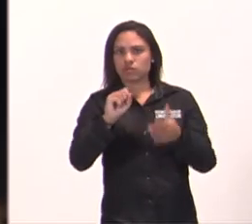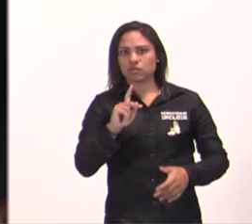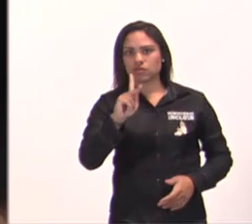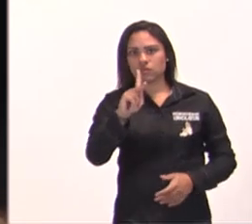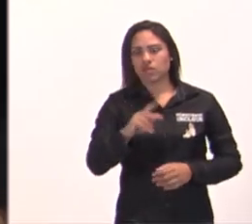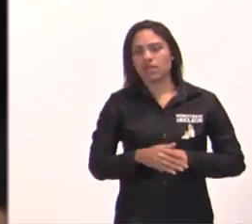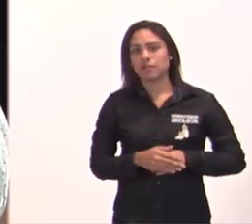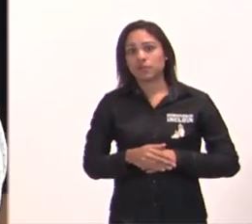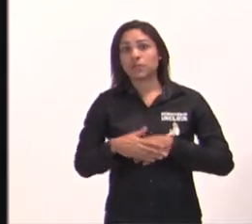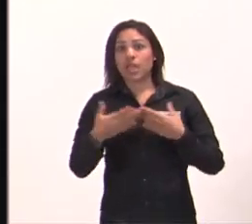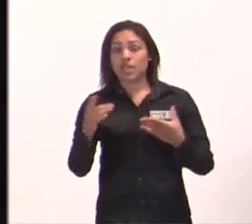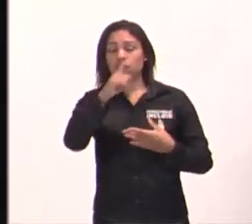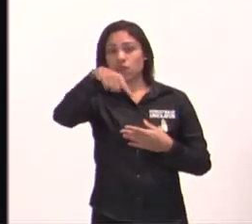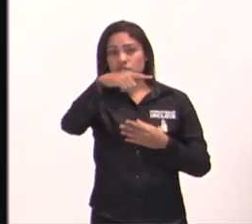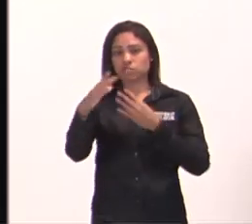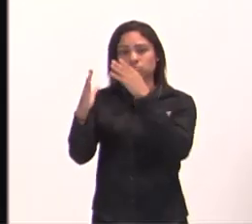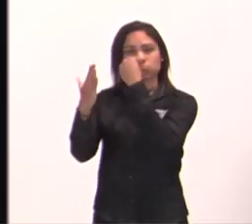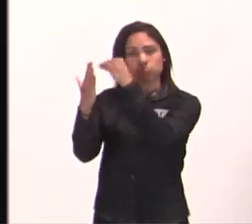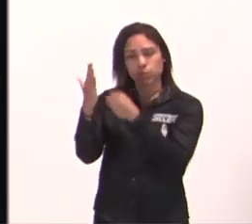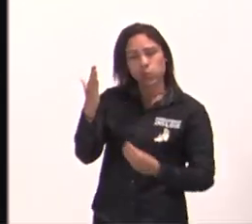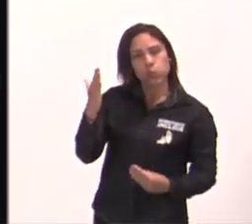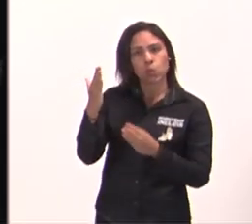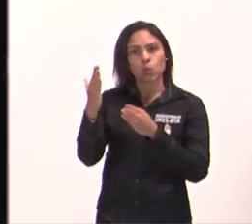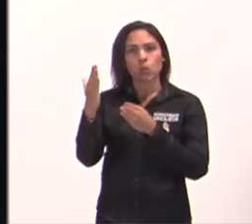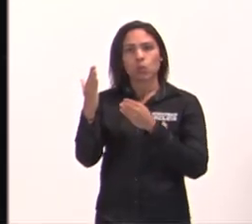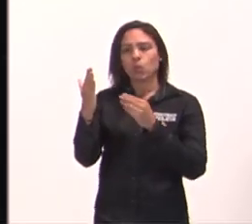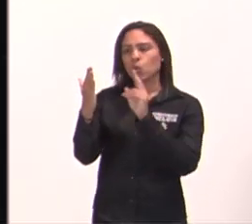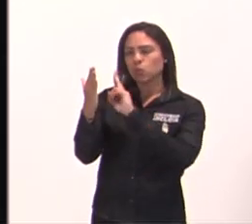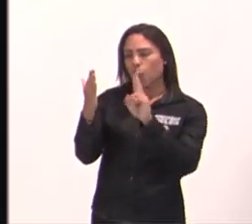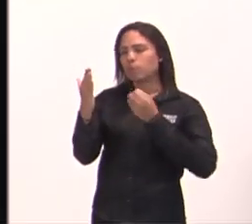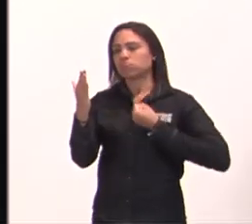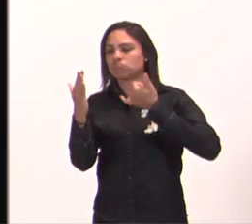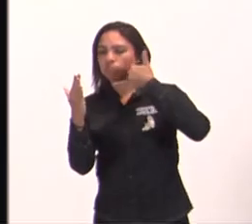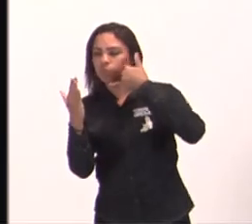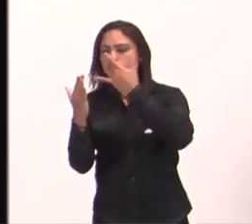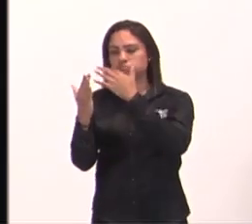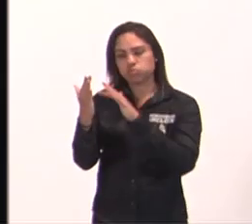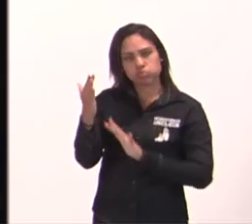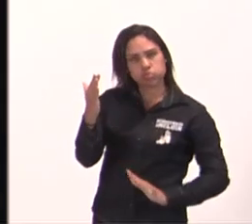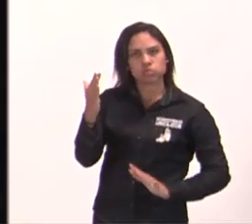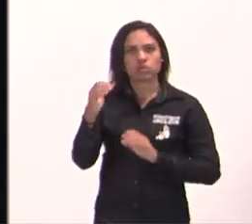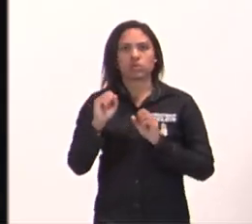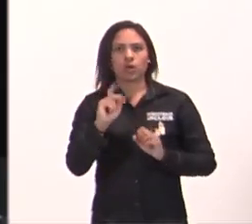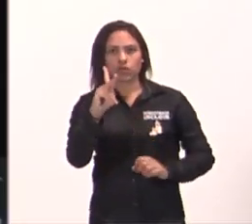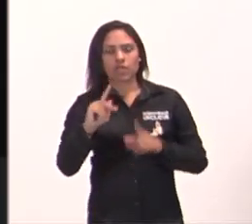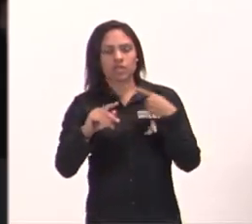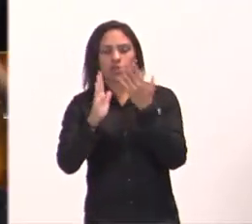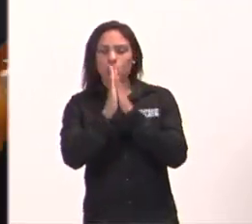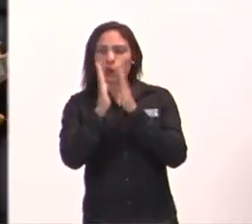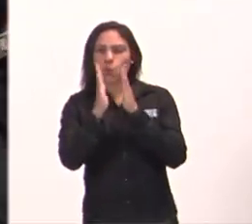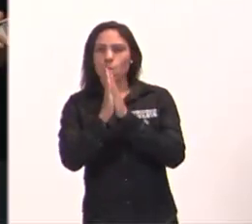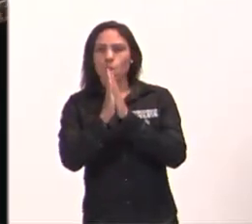vai preencher, e nós vamos orar por você a semana inteira, e clamar a Deus, para que milagres aconteçam ainda, essa semana na sua vida, bem,